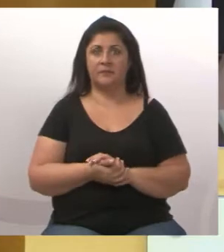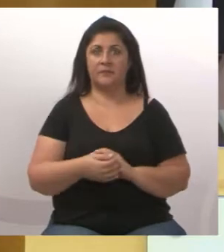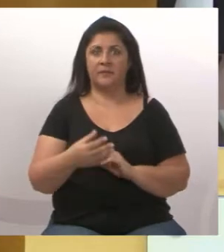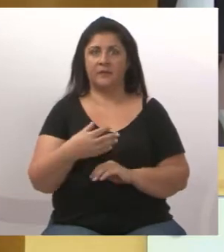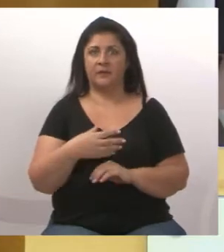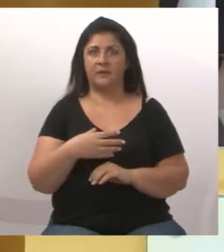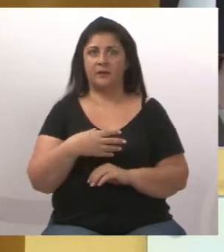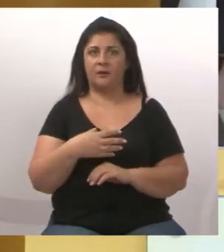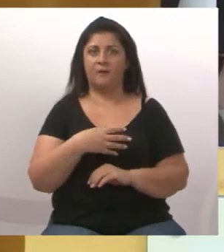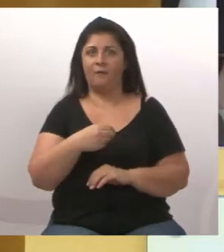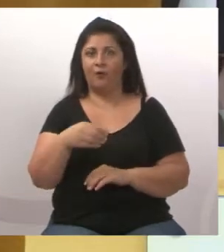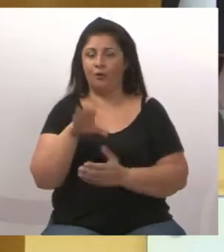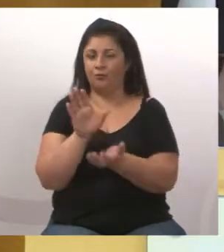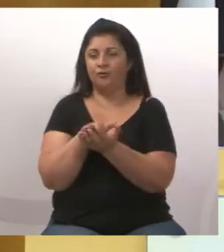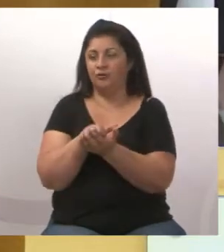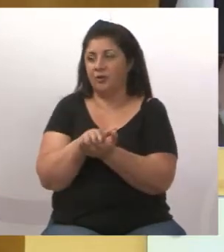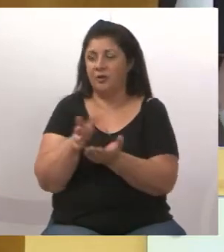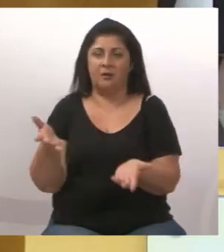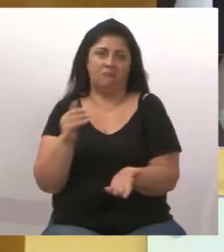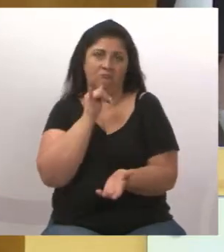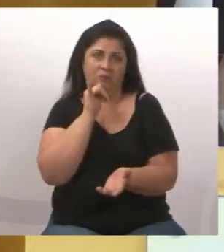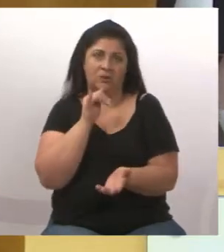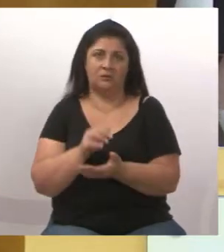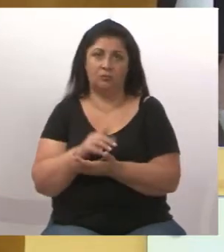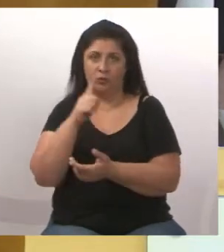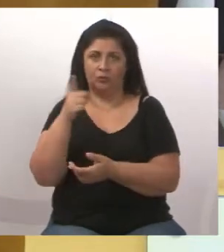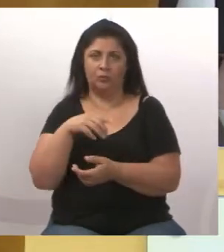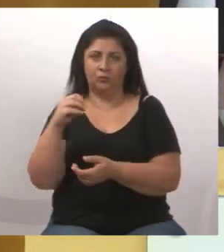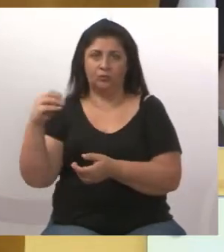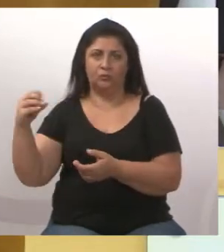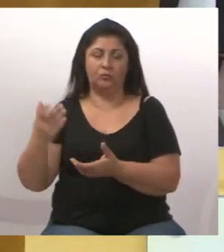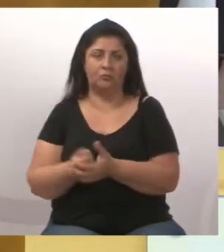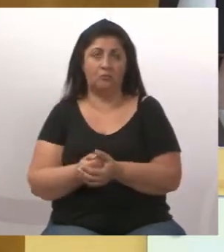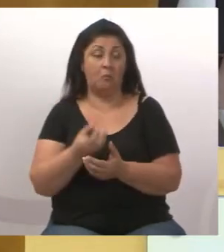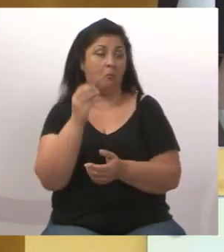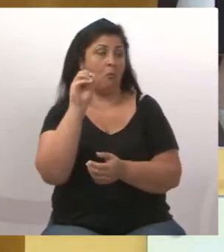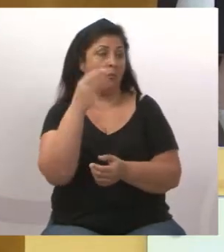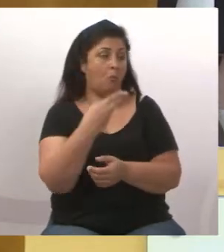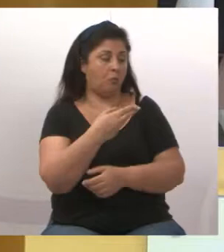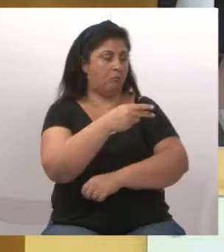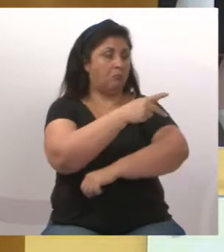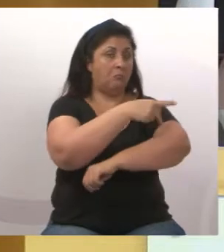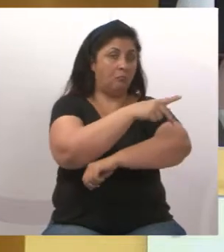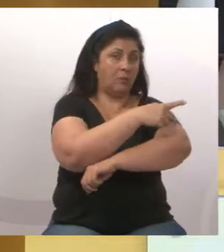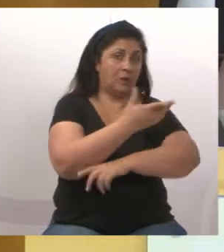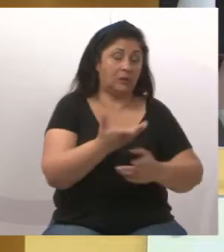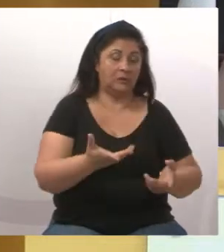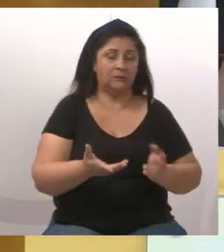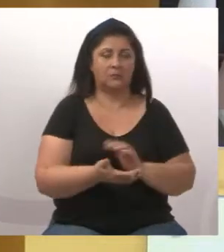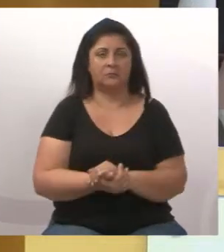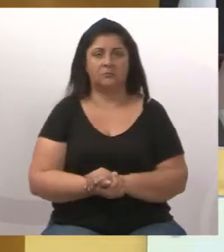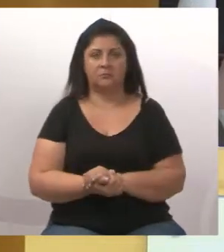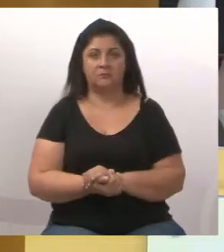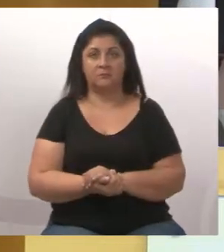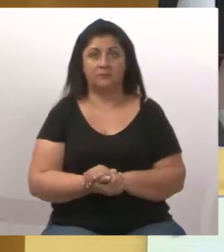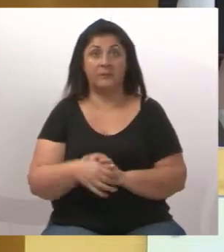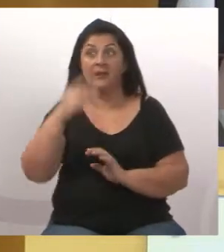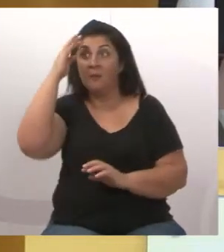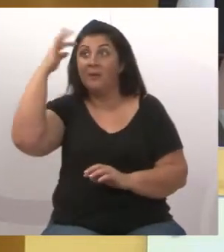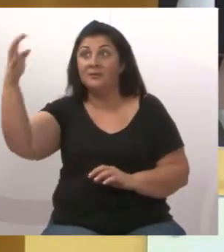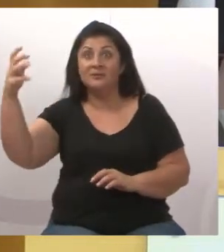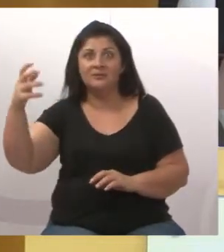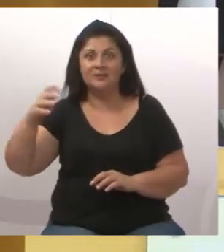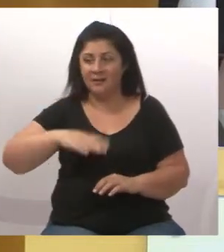Jacaré lá no viveiro municipal, ou num parque da cidade. Imagina as crianças